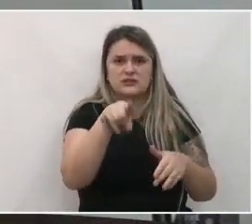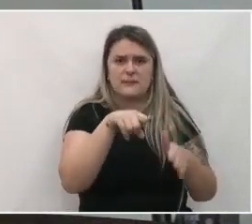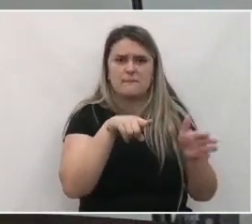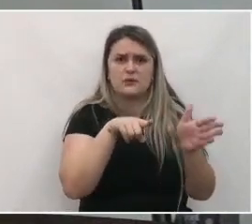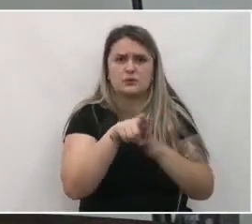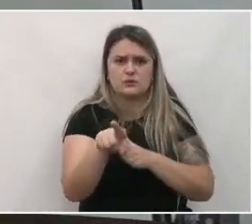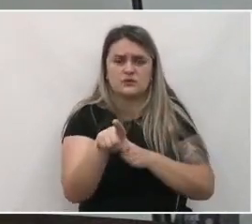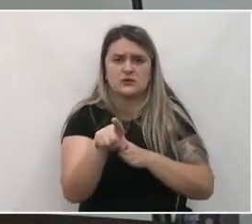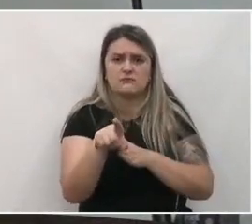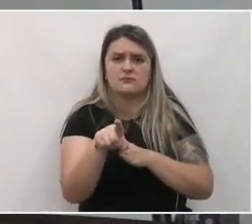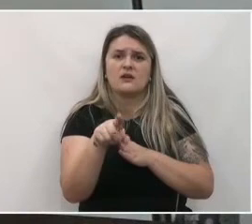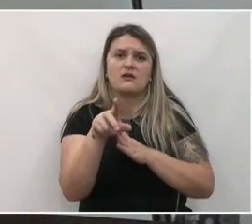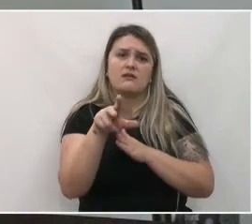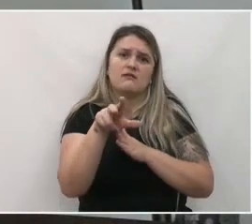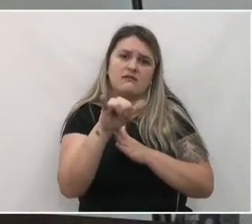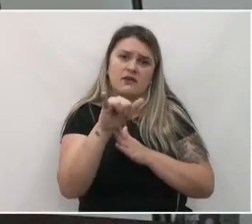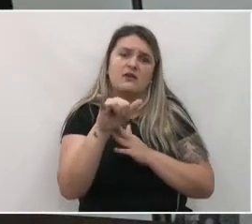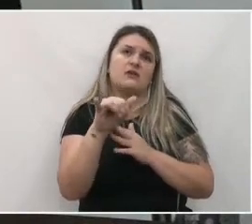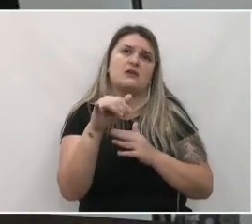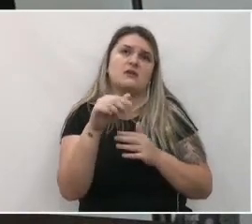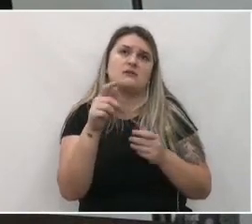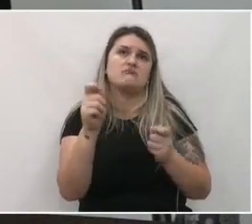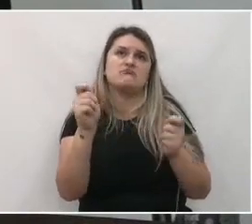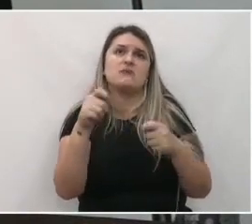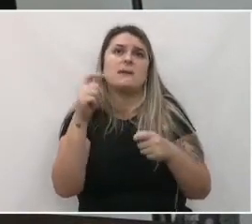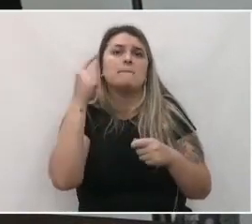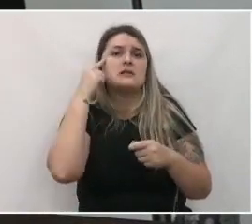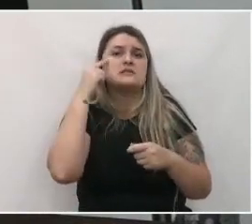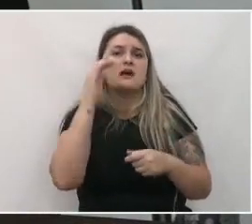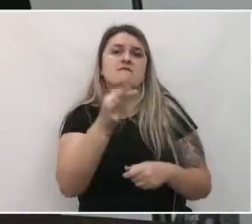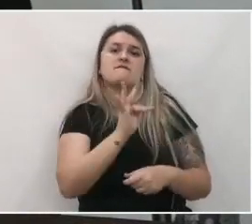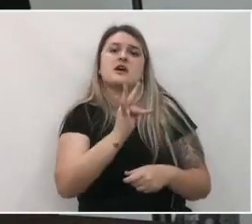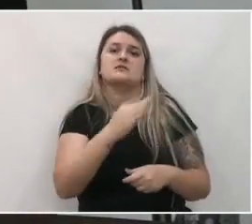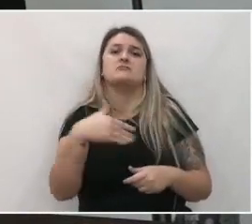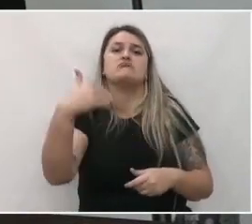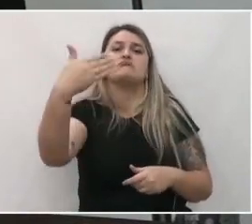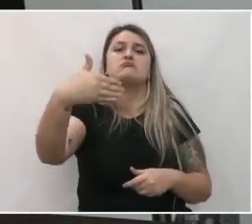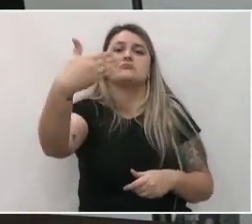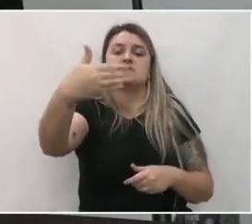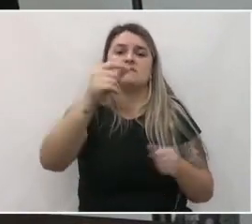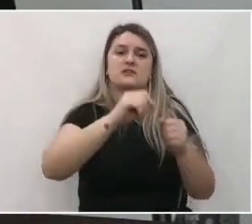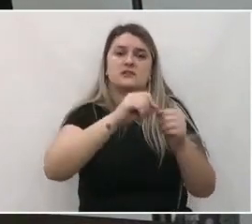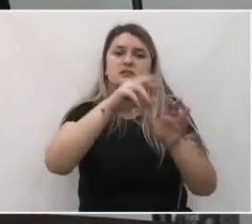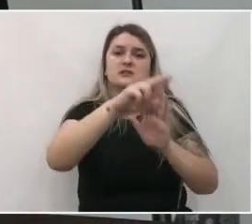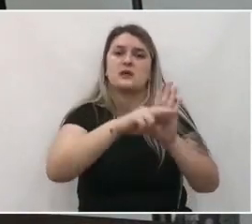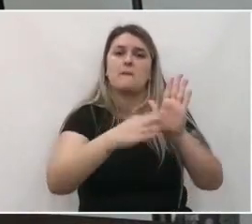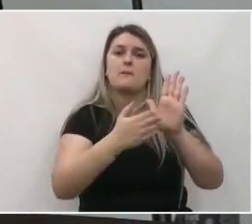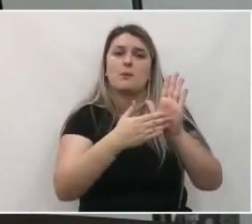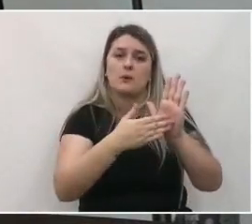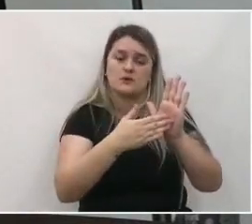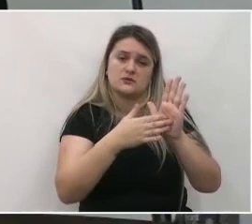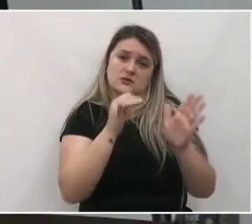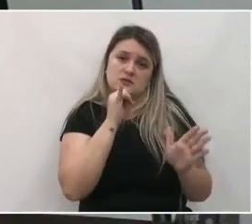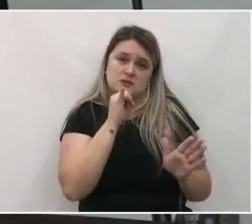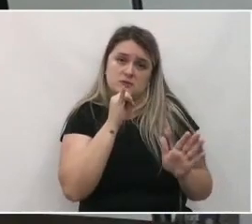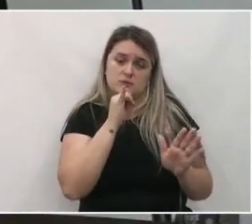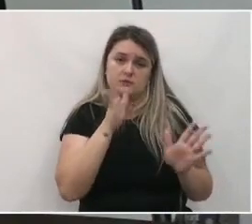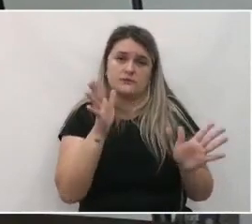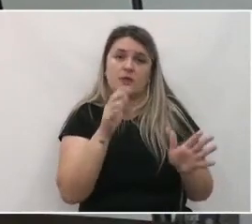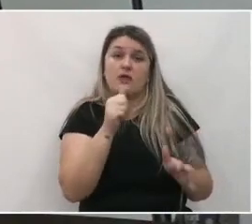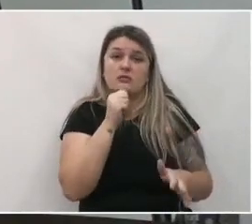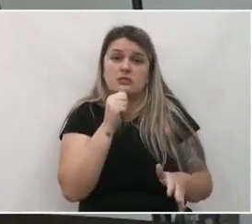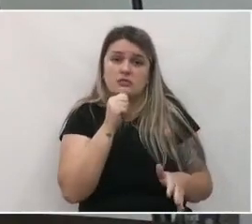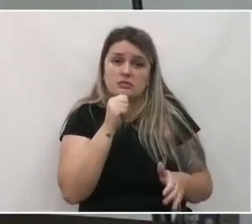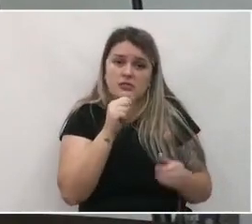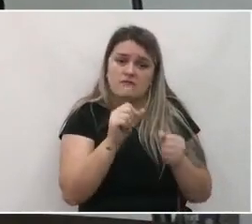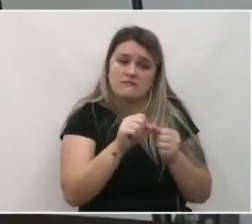Anderson vão ser muito mais pertinentes em uma fase de diretrizes e propostas, por exemplo. A gente ainda